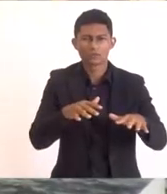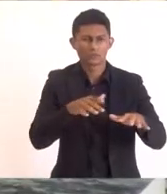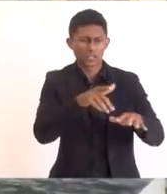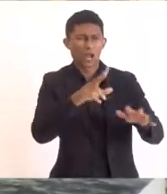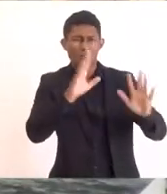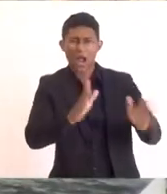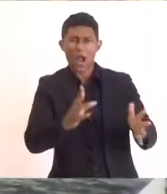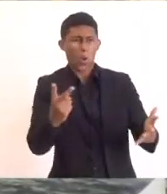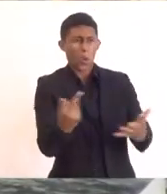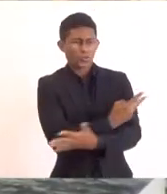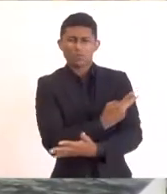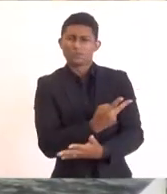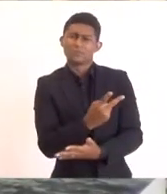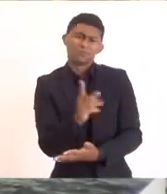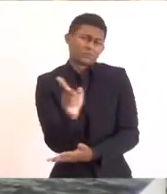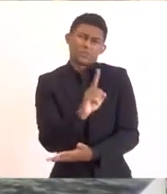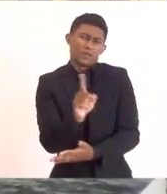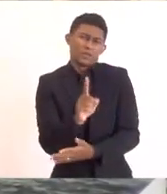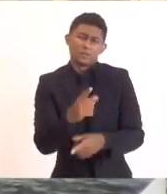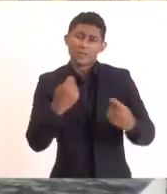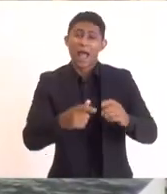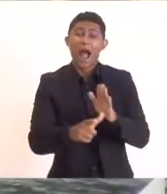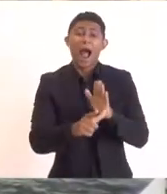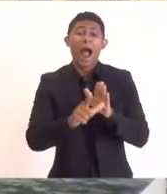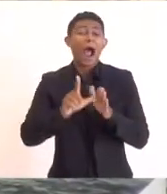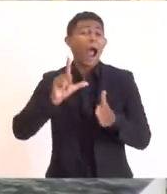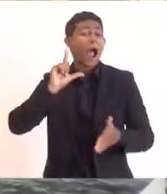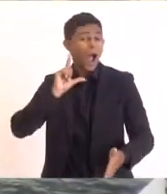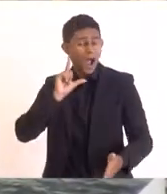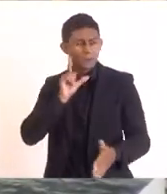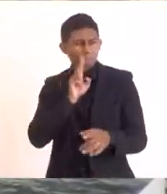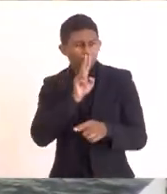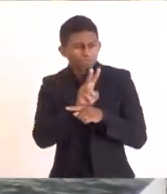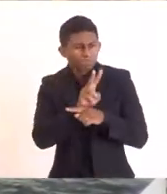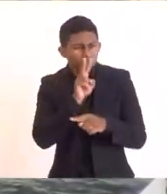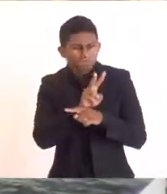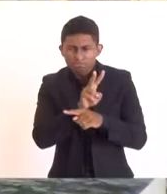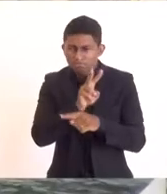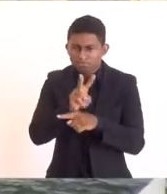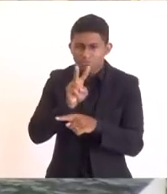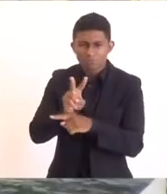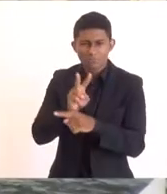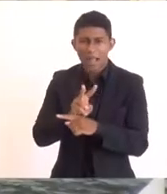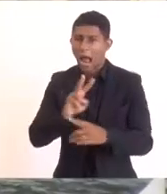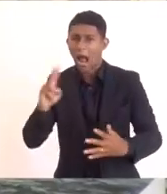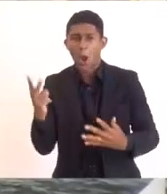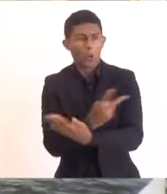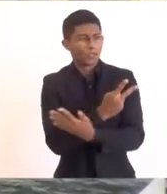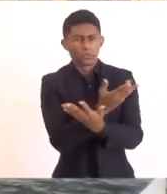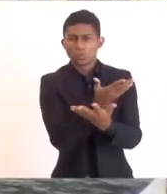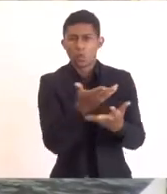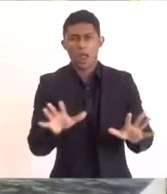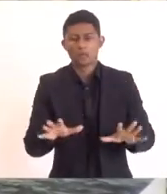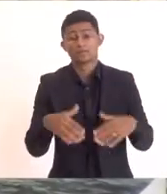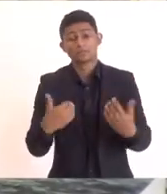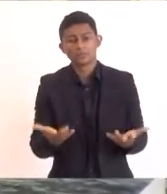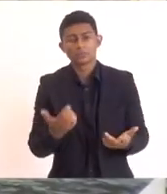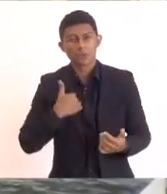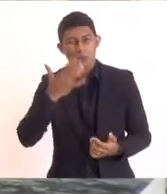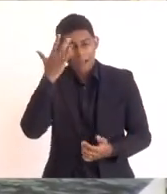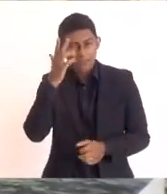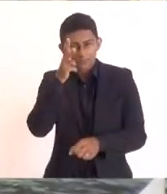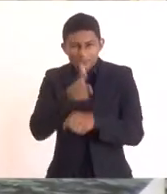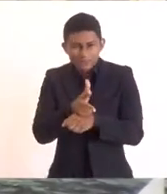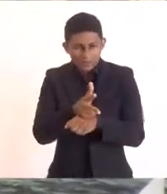assassinatos, depois que houve roubos, enfim, não, a gente tem que fazer o trabalho preventivo. Essa é a minha visão. Então, essa instalação das